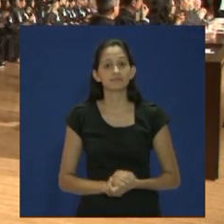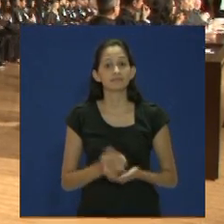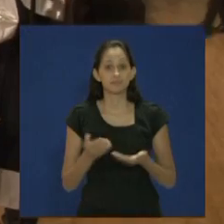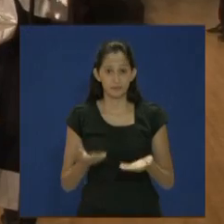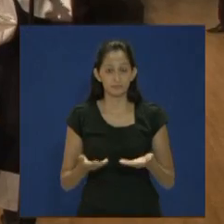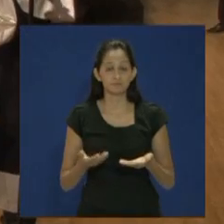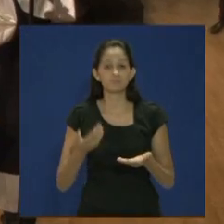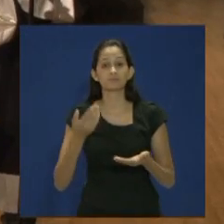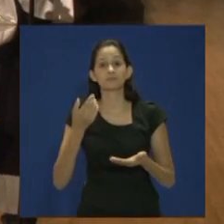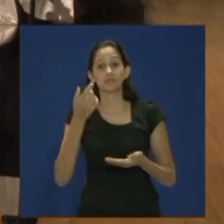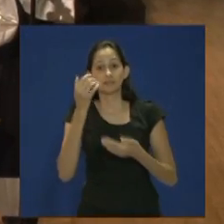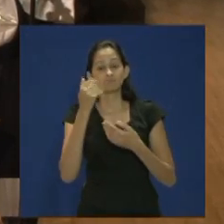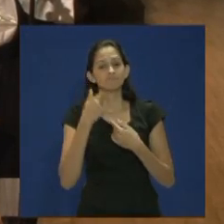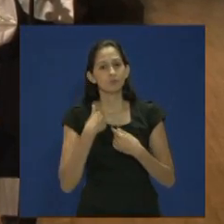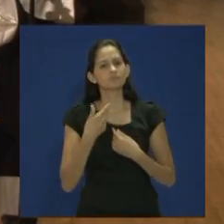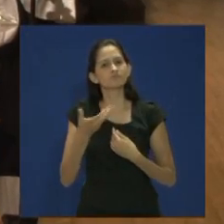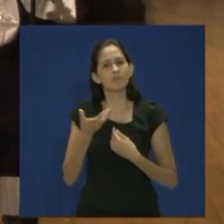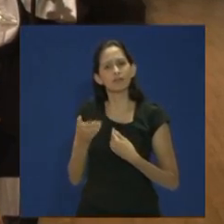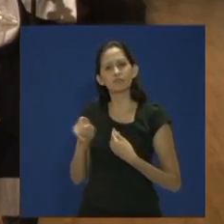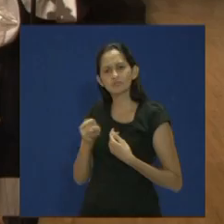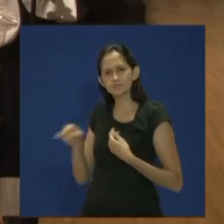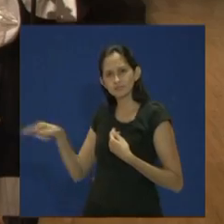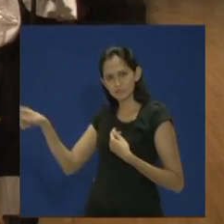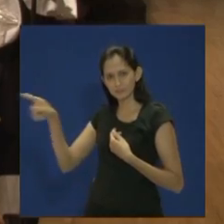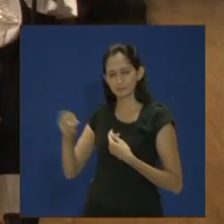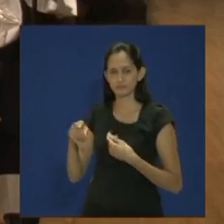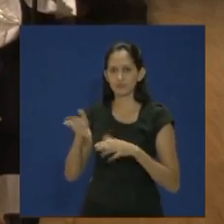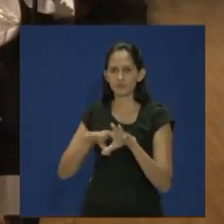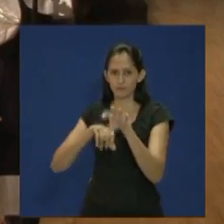Finalmente, desejo a todos vocês formando dessa noite, sucesso.